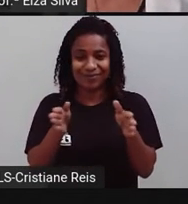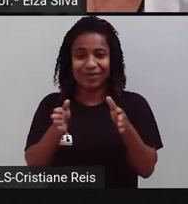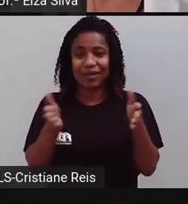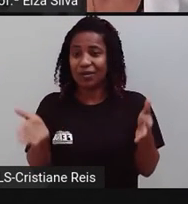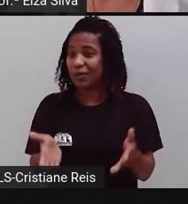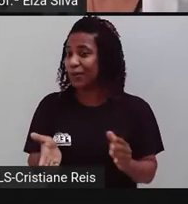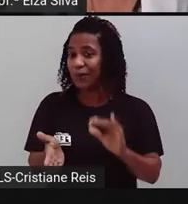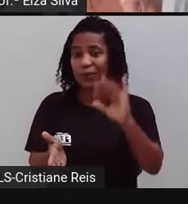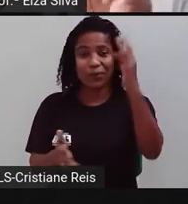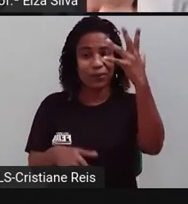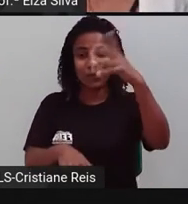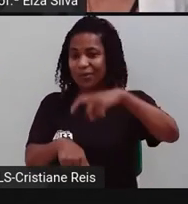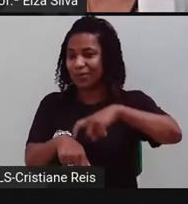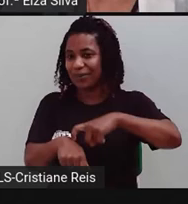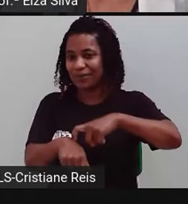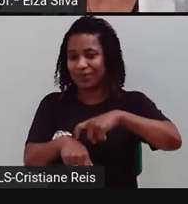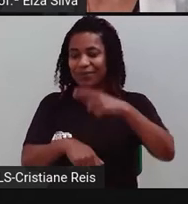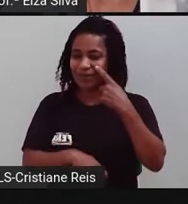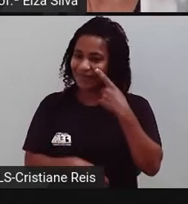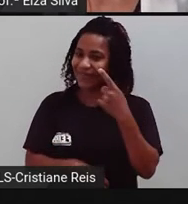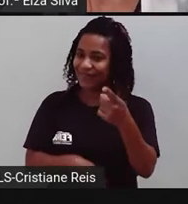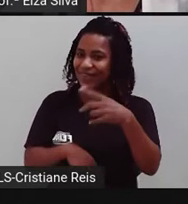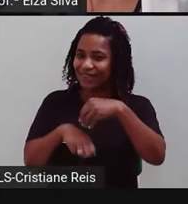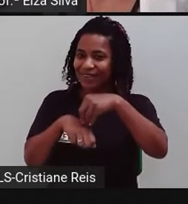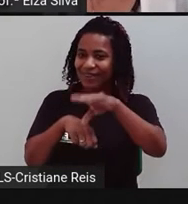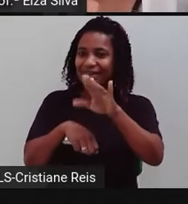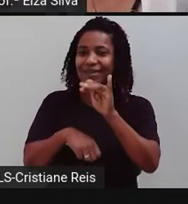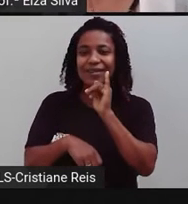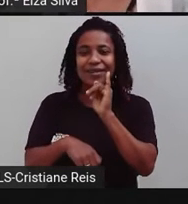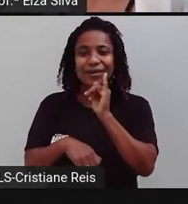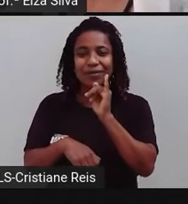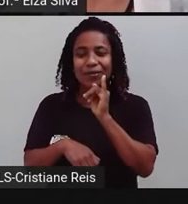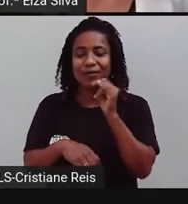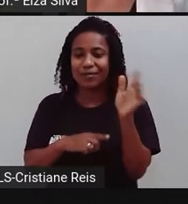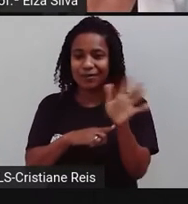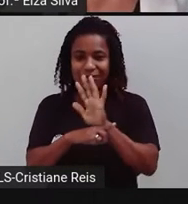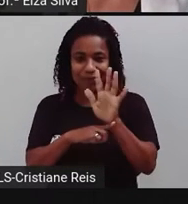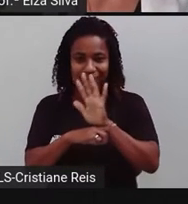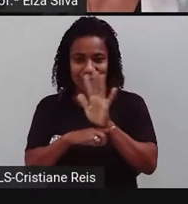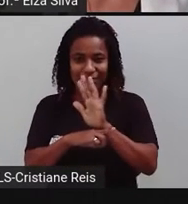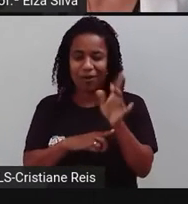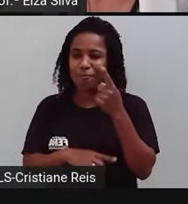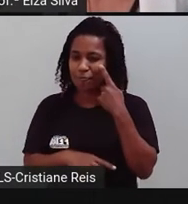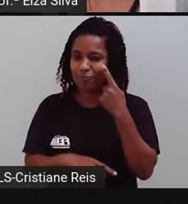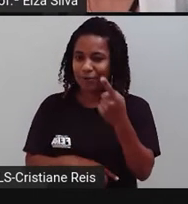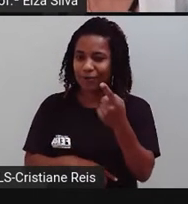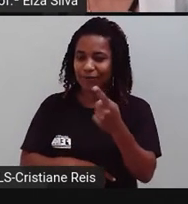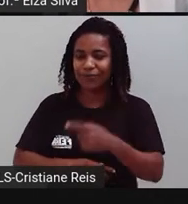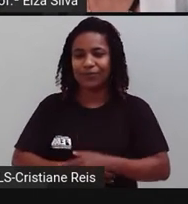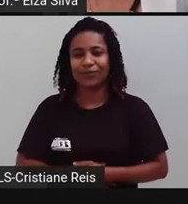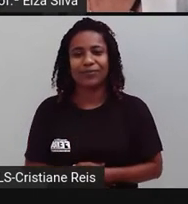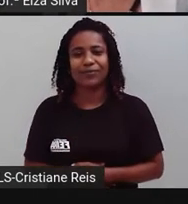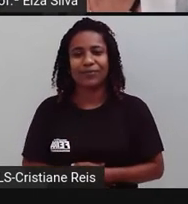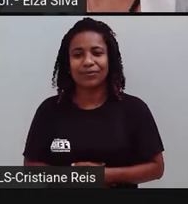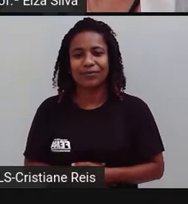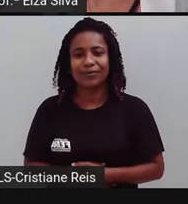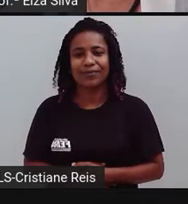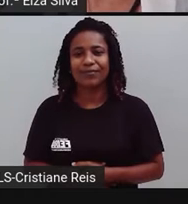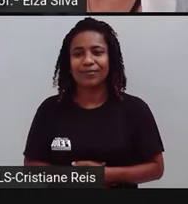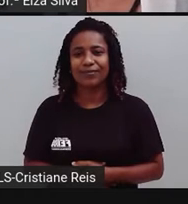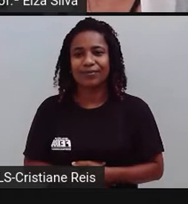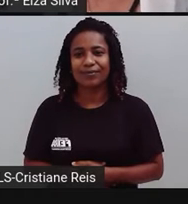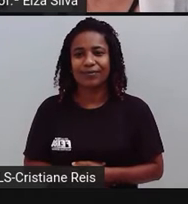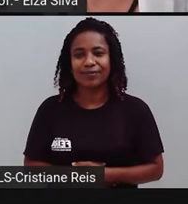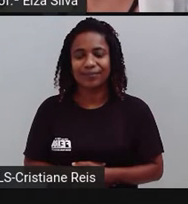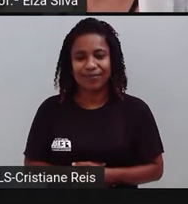aconteceu. Então, se liguem aí nesses exemplos que eu extraí do vídeo que vocês assistiram. Where did you go for your